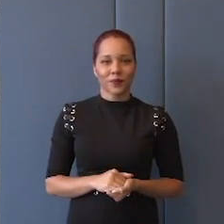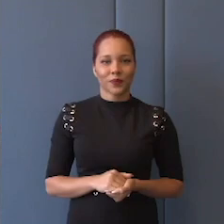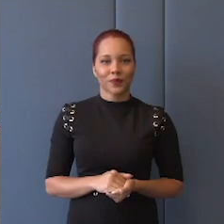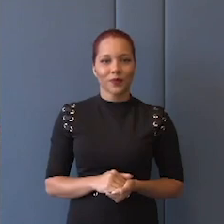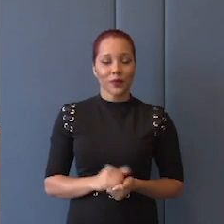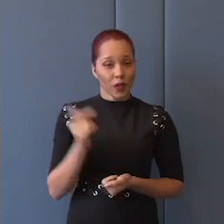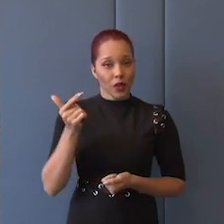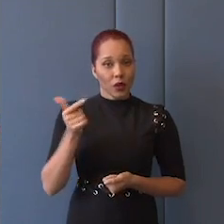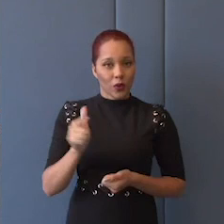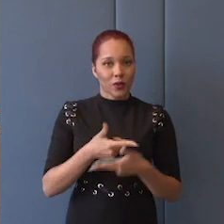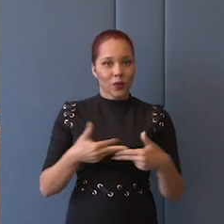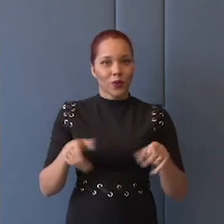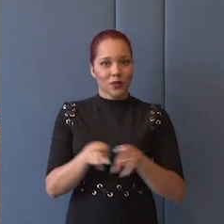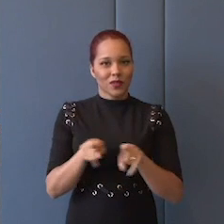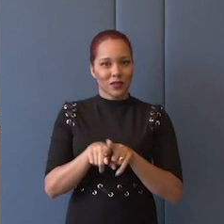Outra coisa também,